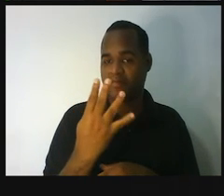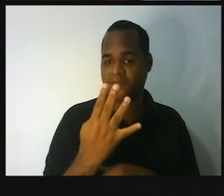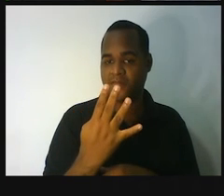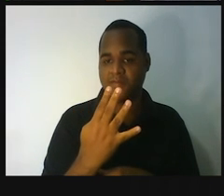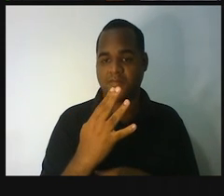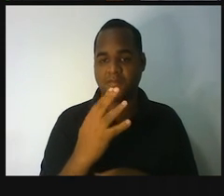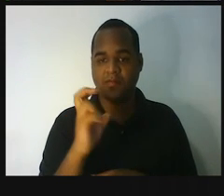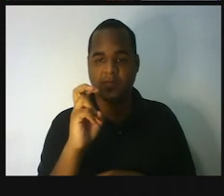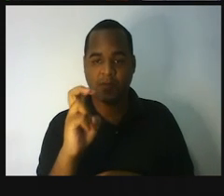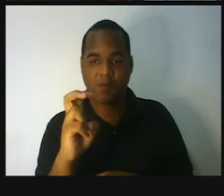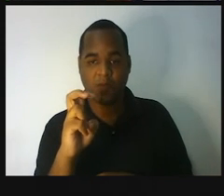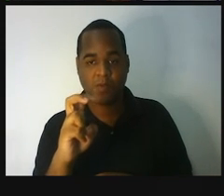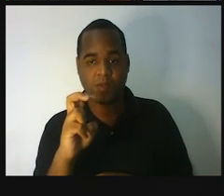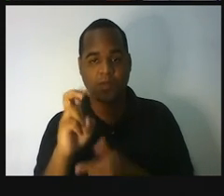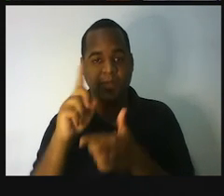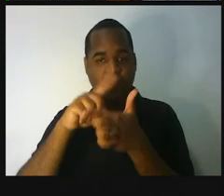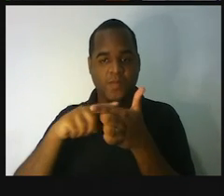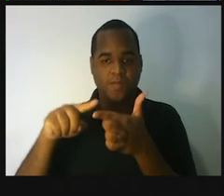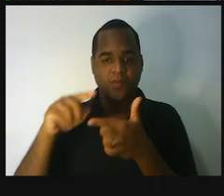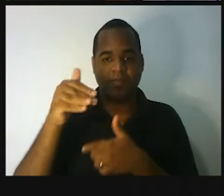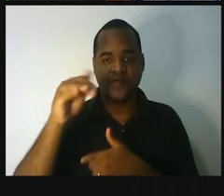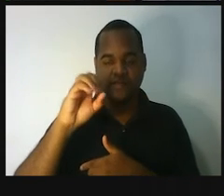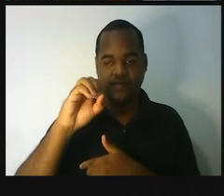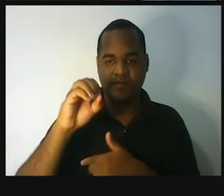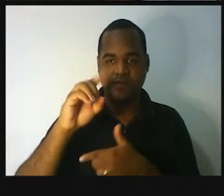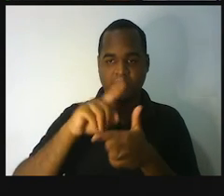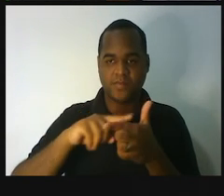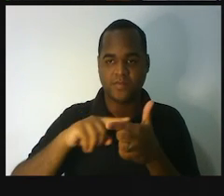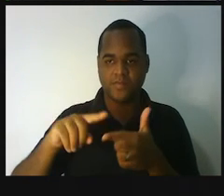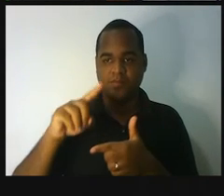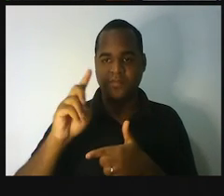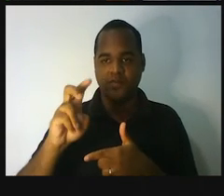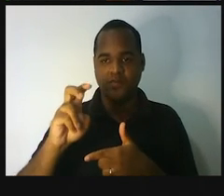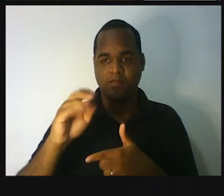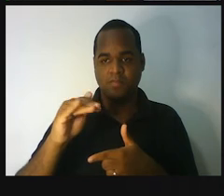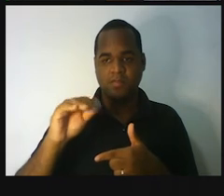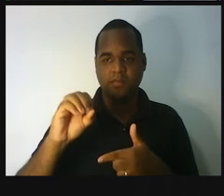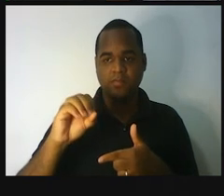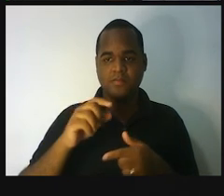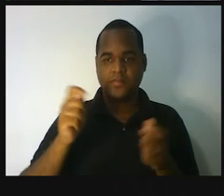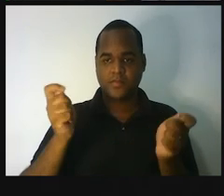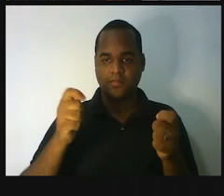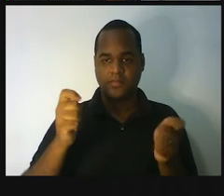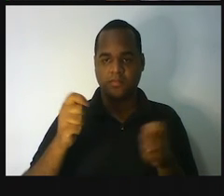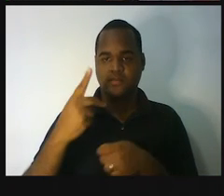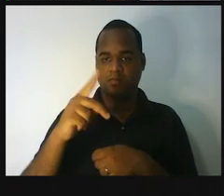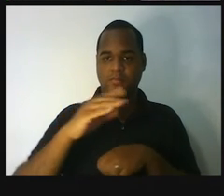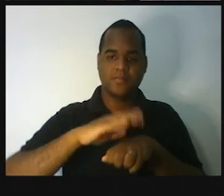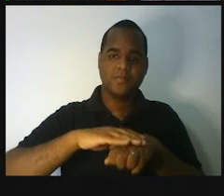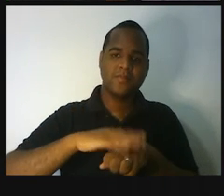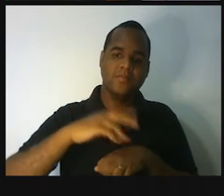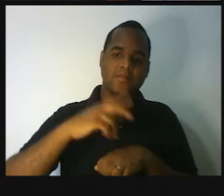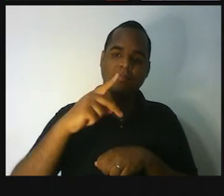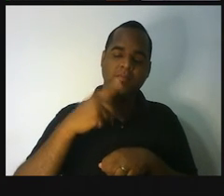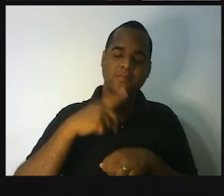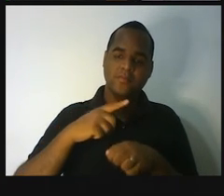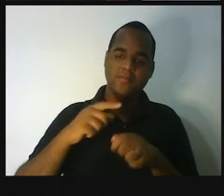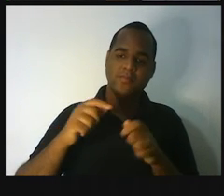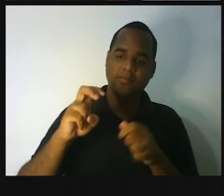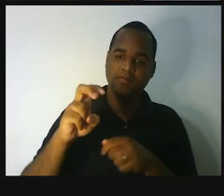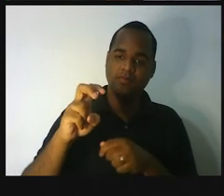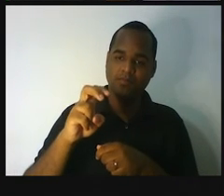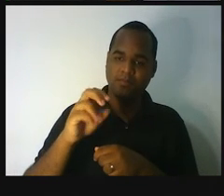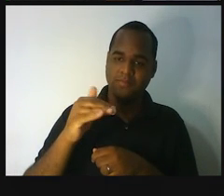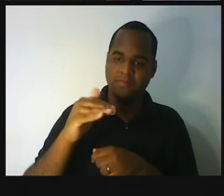três, quatro, cinco divisões por 10. Então, a gente pode já multiplicar os cinco números de 10. A gente já